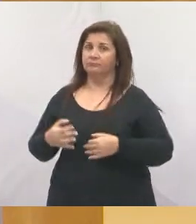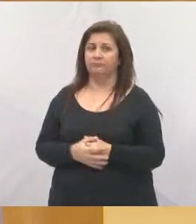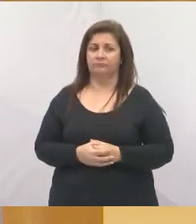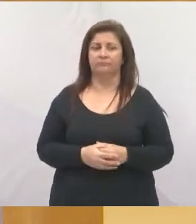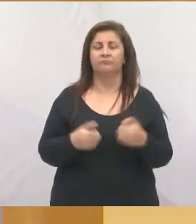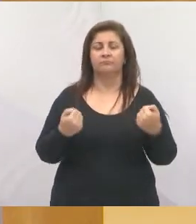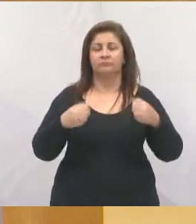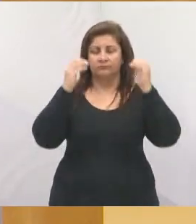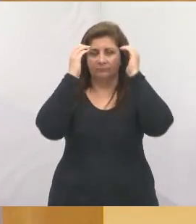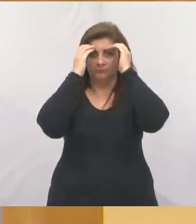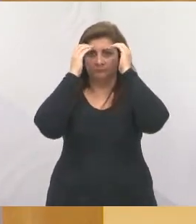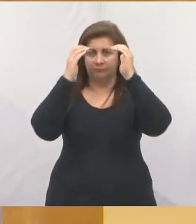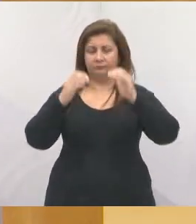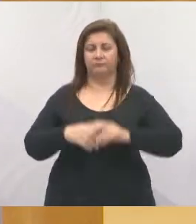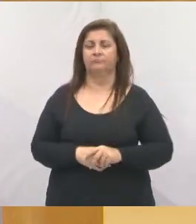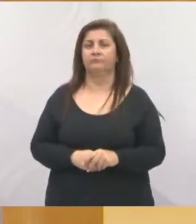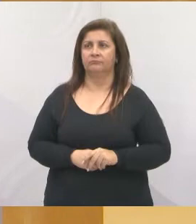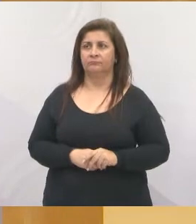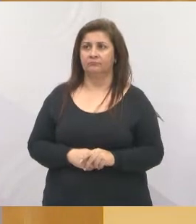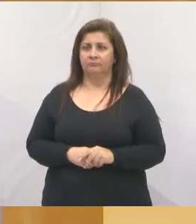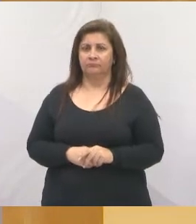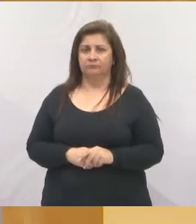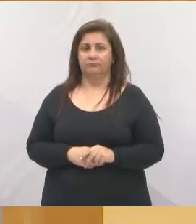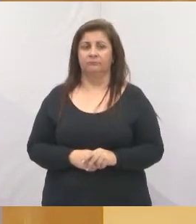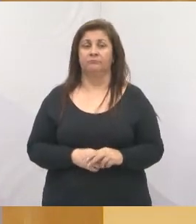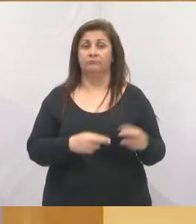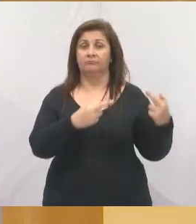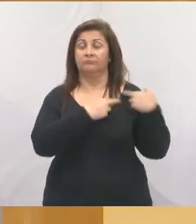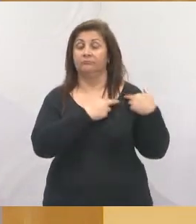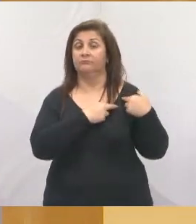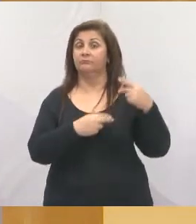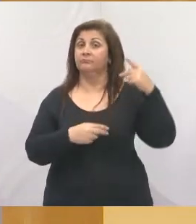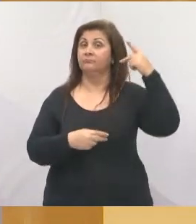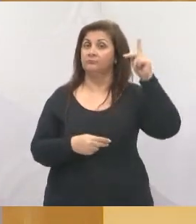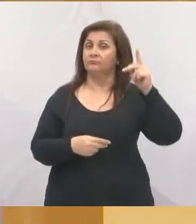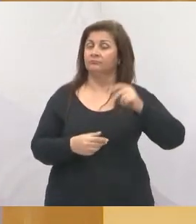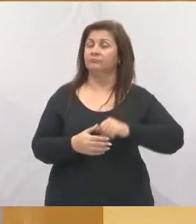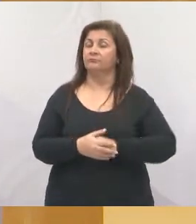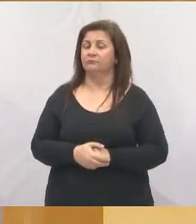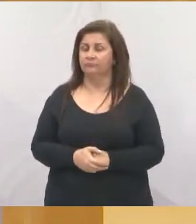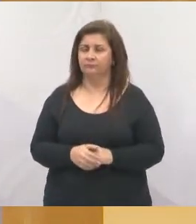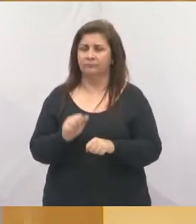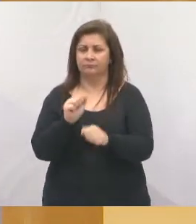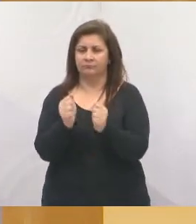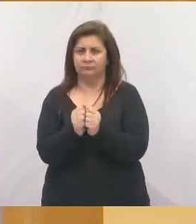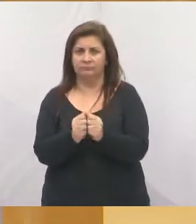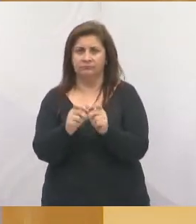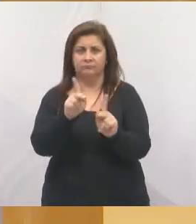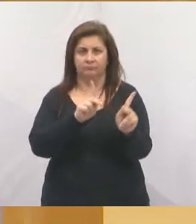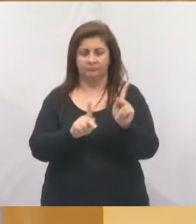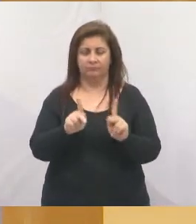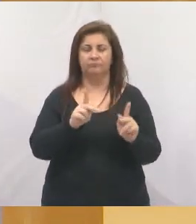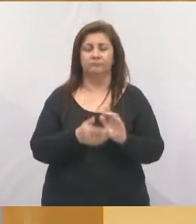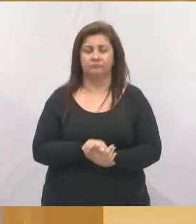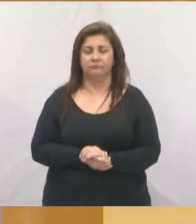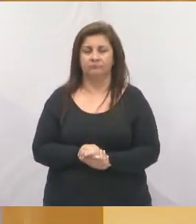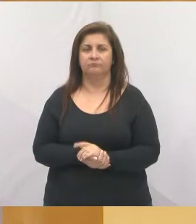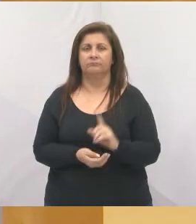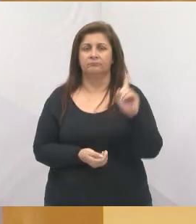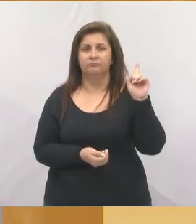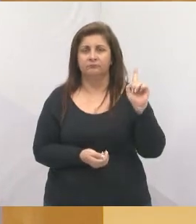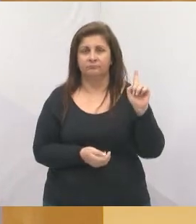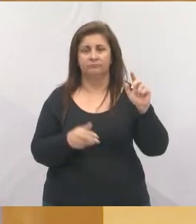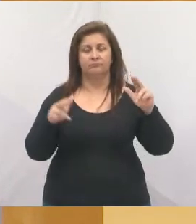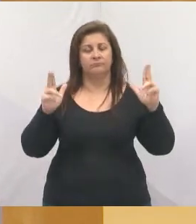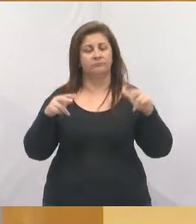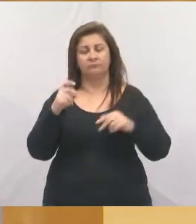tem que cumprir. Por isso, é que eu falo, né, aqui o nosso papel é de muita responsabilidade com o povo e com a população, e esse vereador aqui jamais